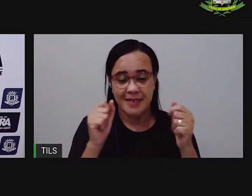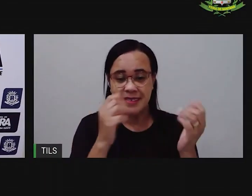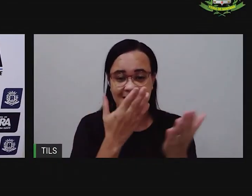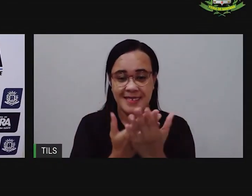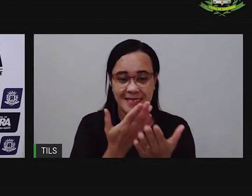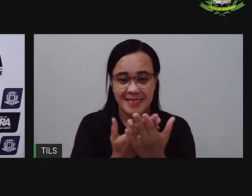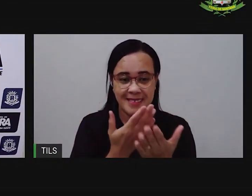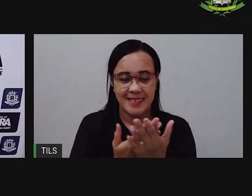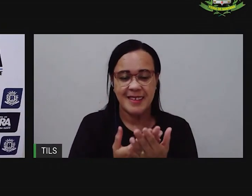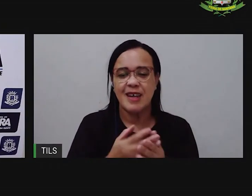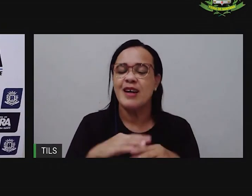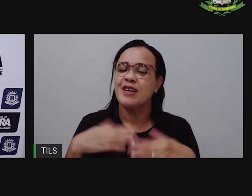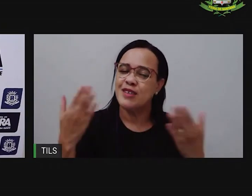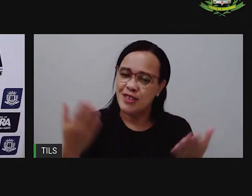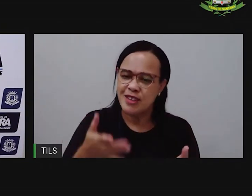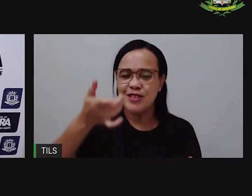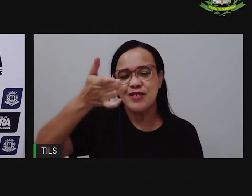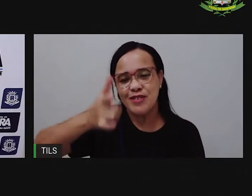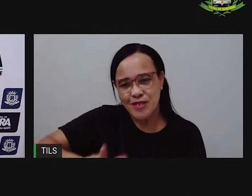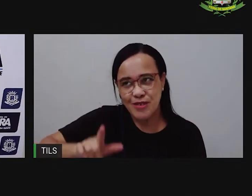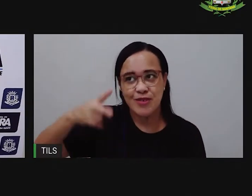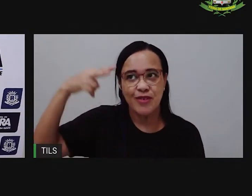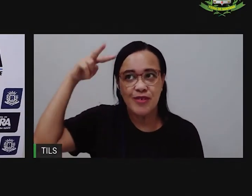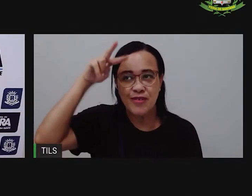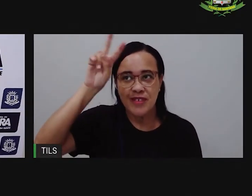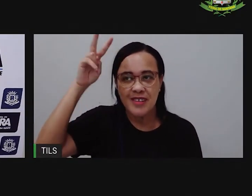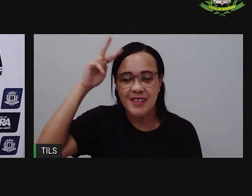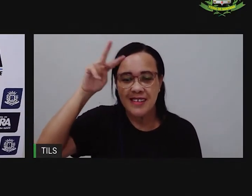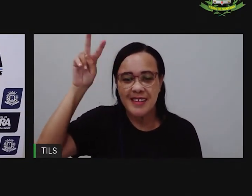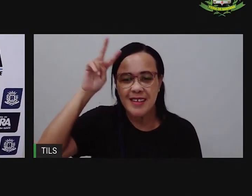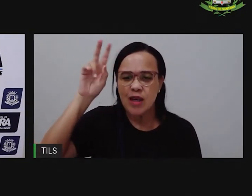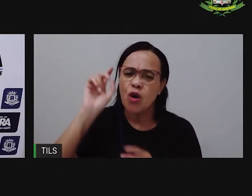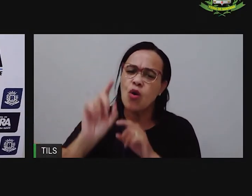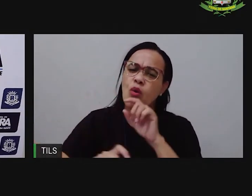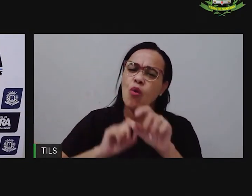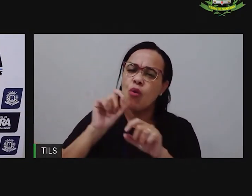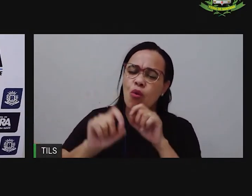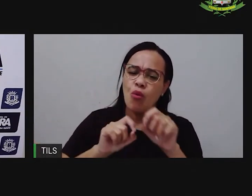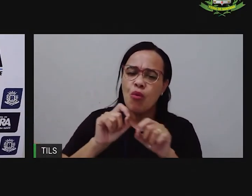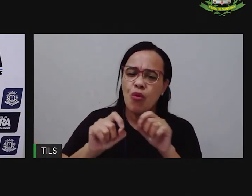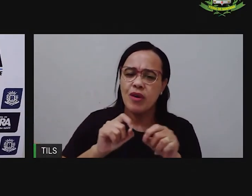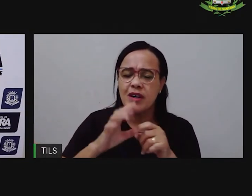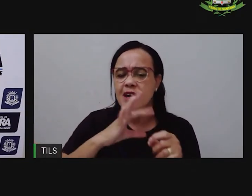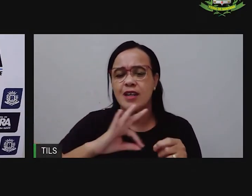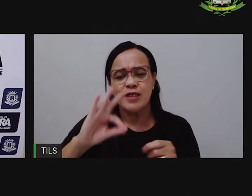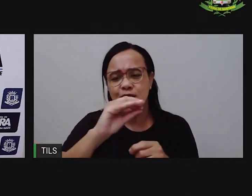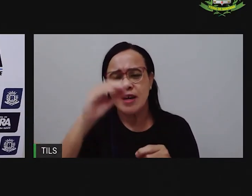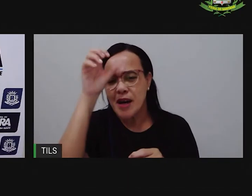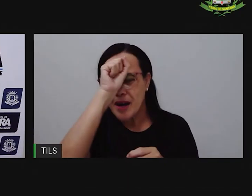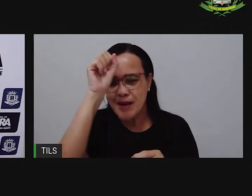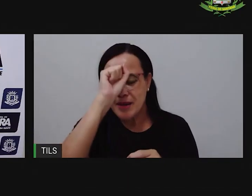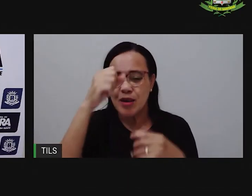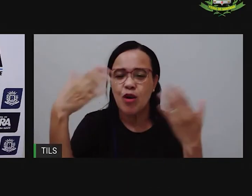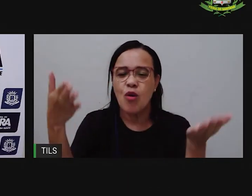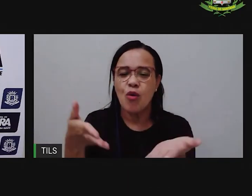relembrar os afeitos que a gente viu nessa aula de hoje.